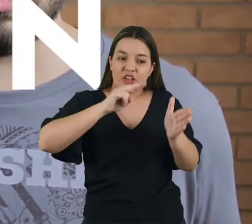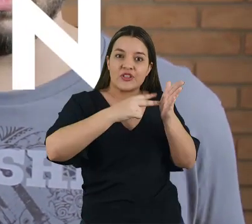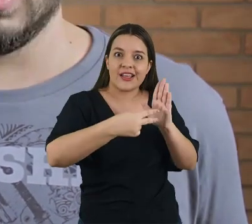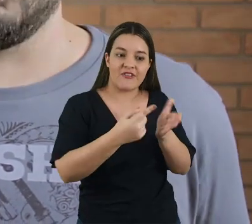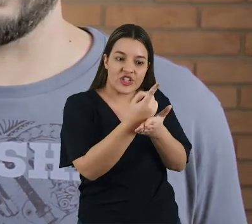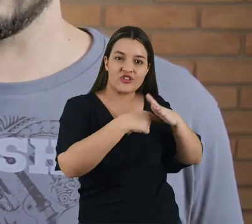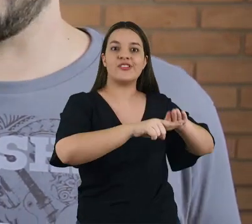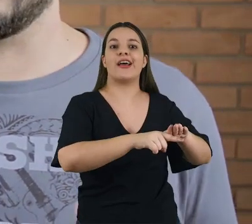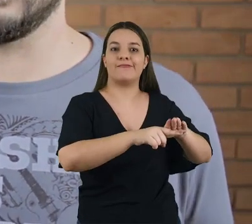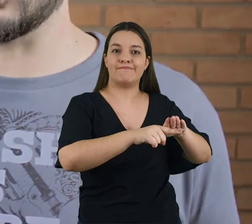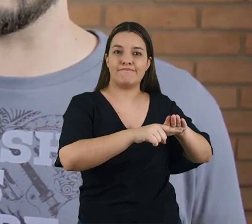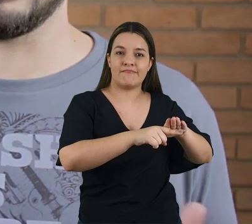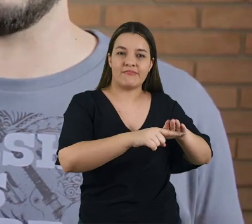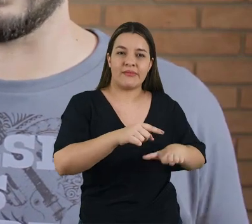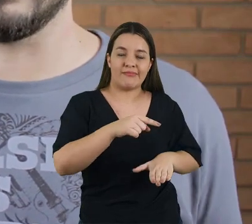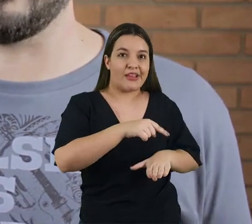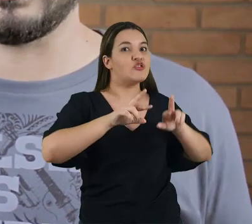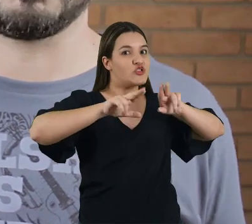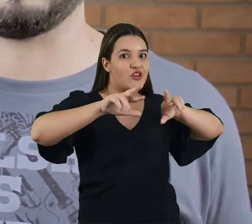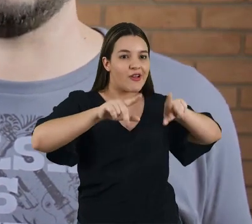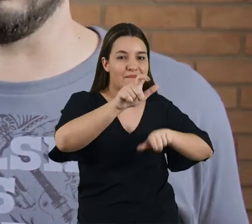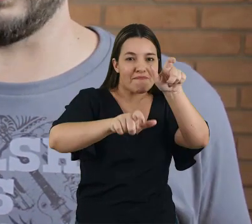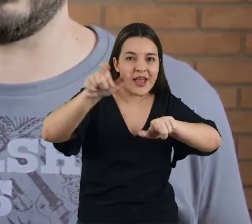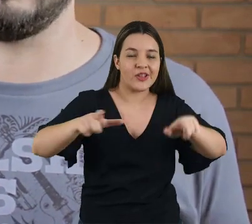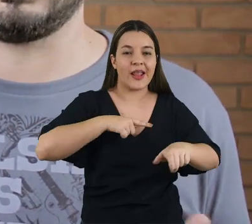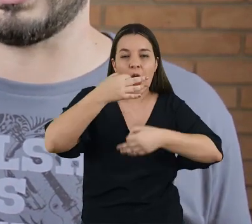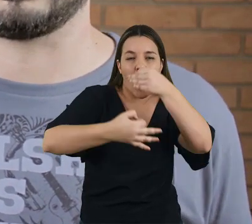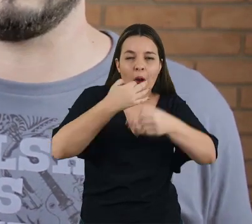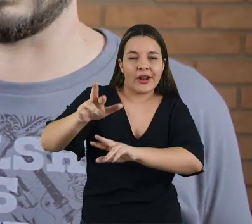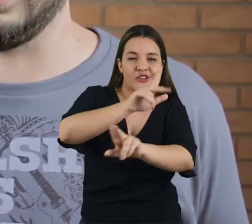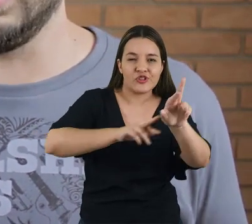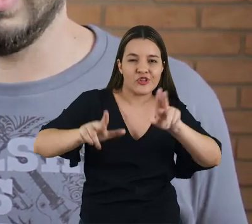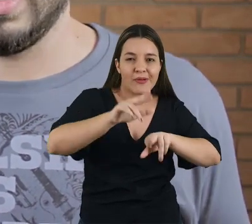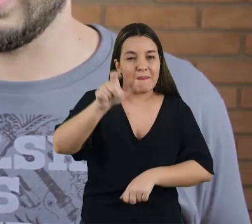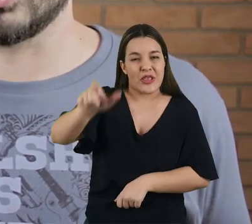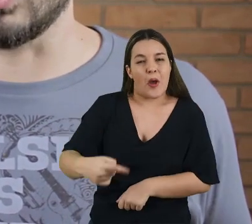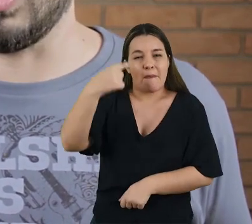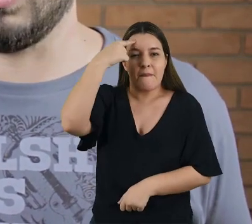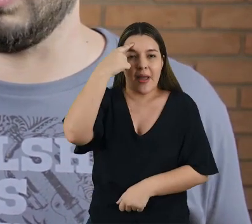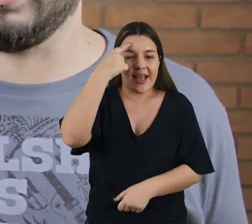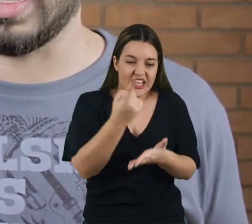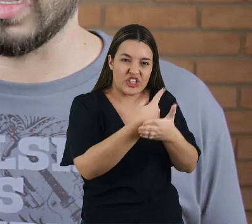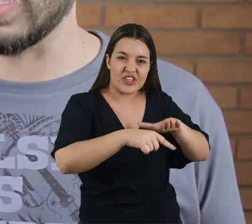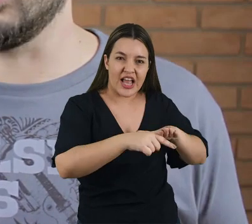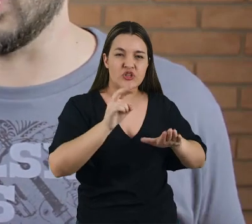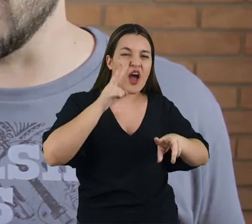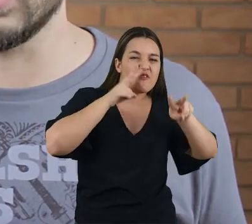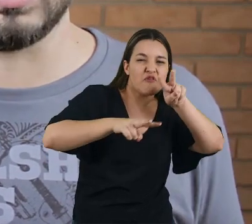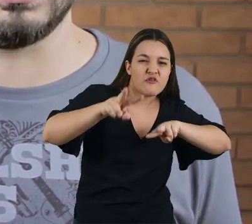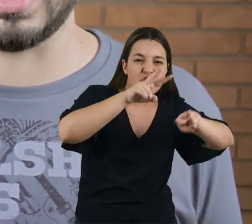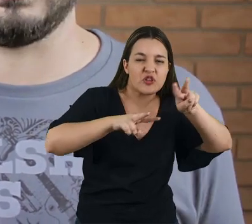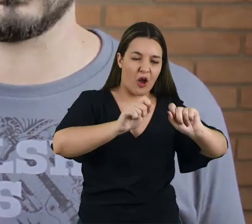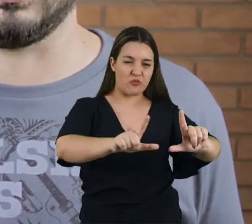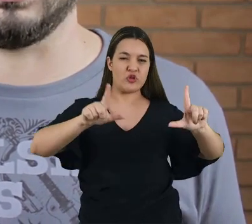design, porque essa parte de, nossa, o que é design é diferente para cada um. Tem gente que acha que design é só a cara de uma